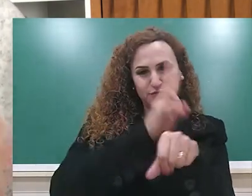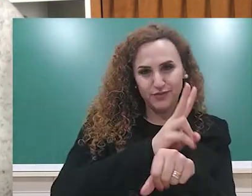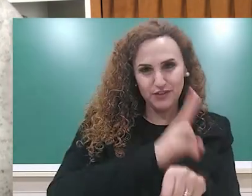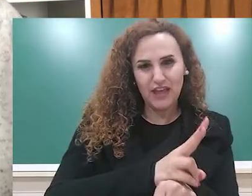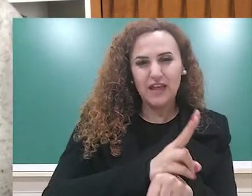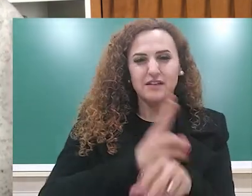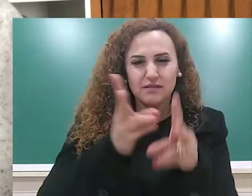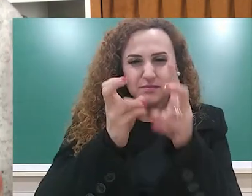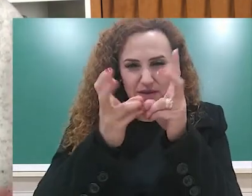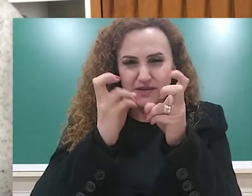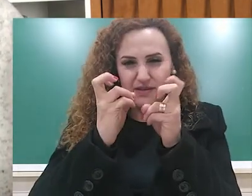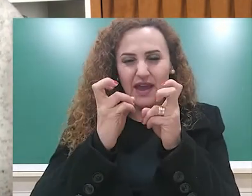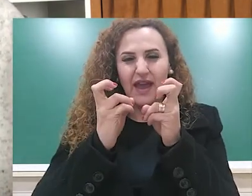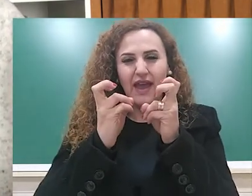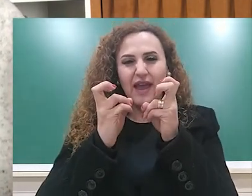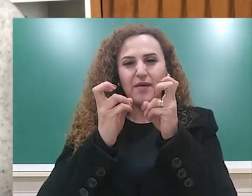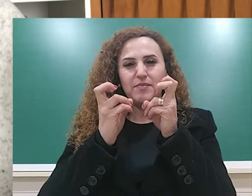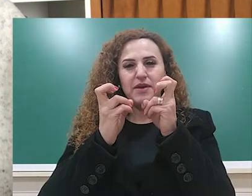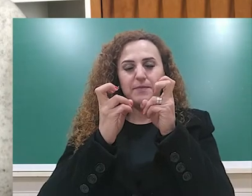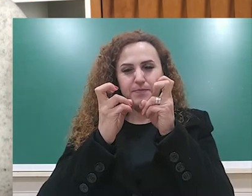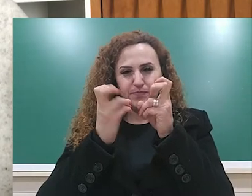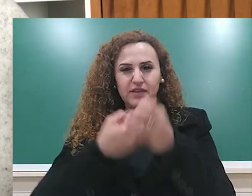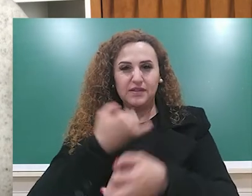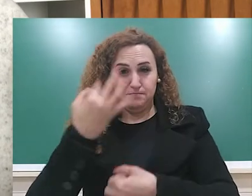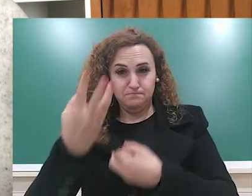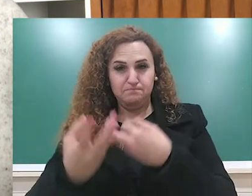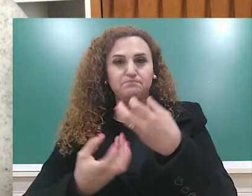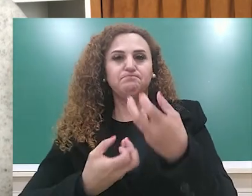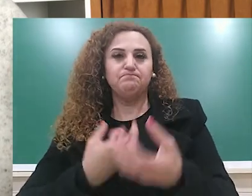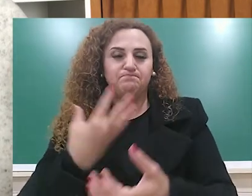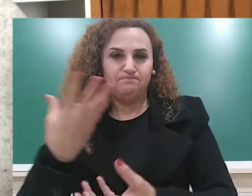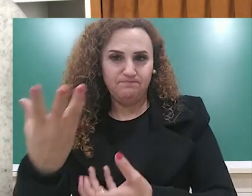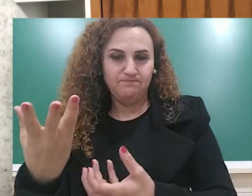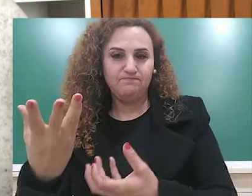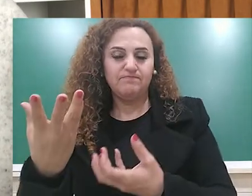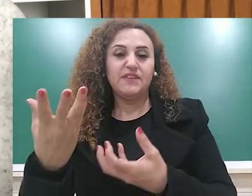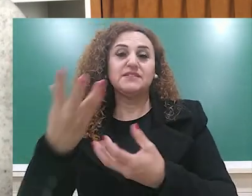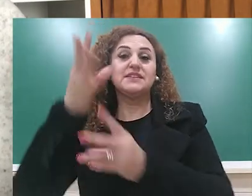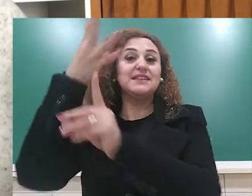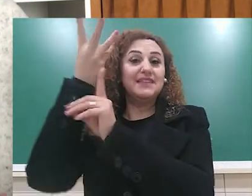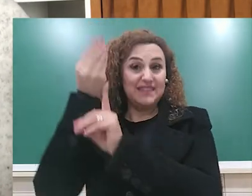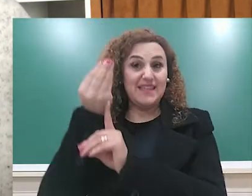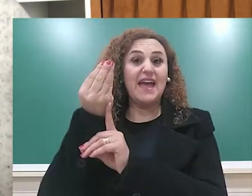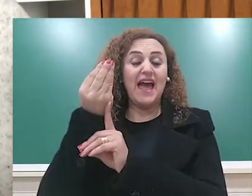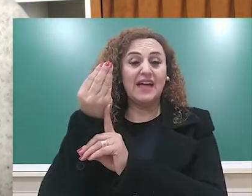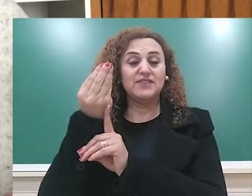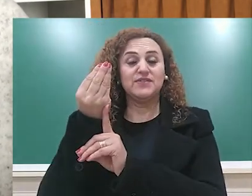nesse último estrofe, né, dessa peça, desse jogral,